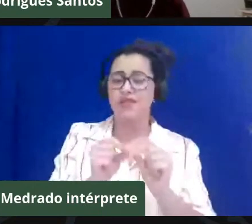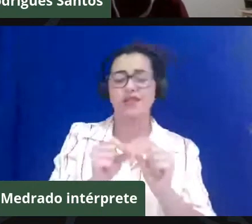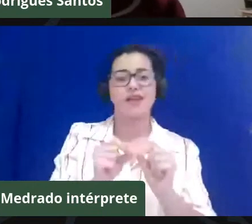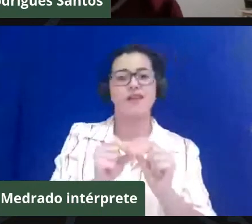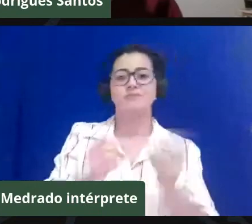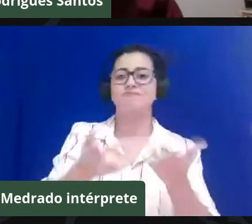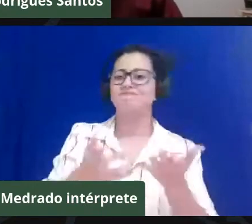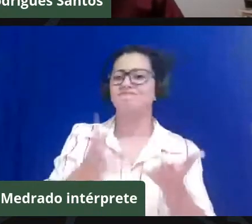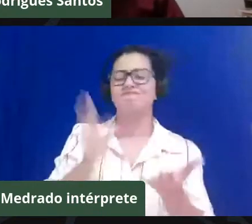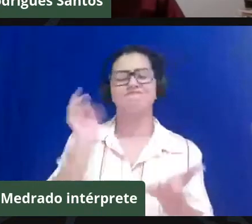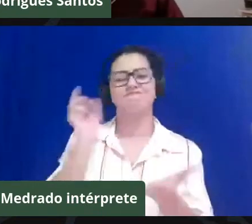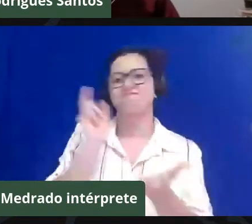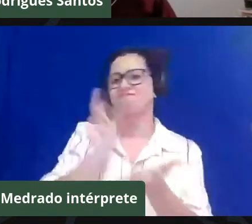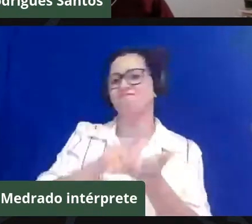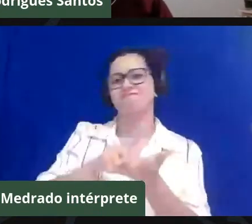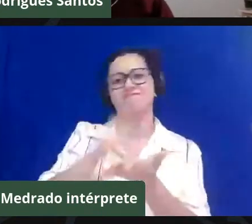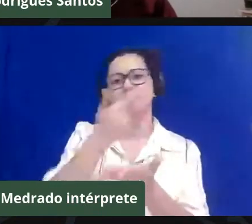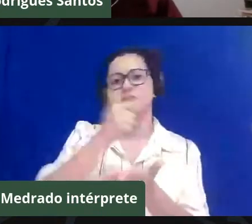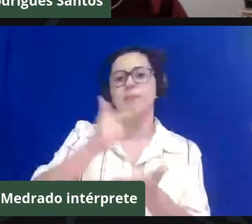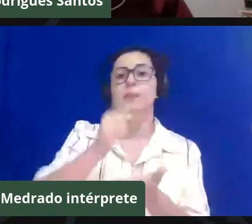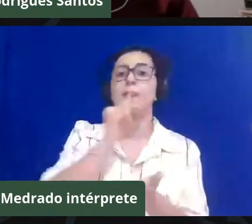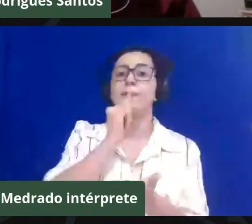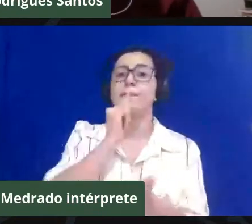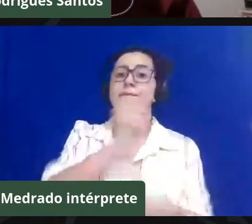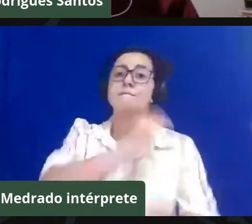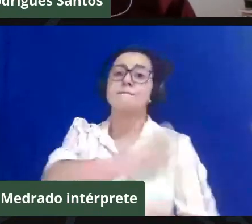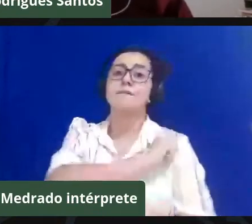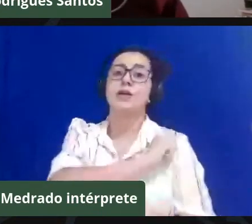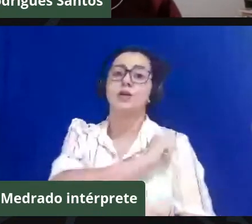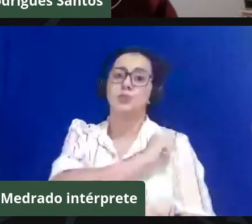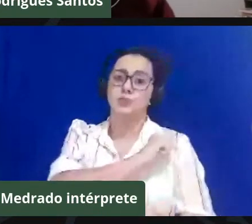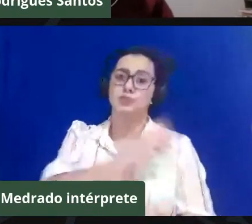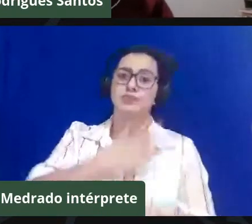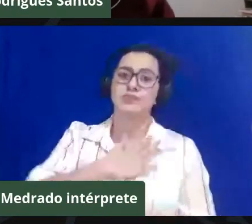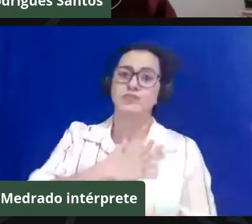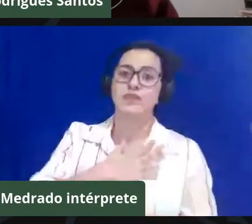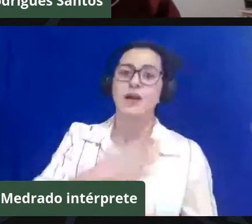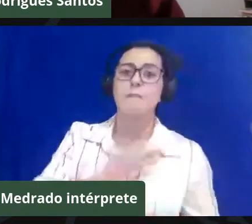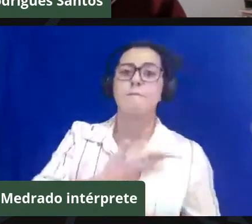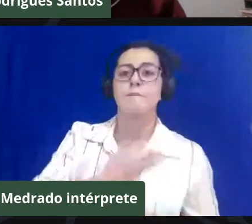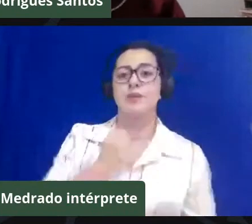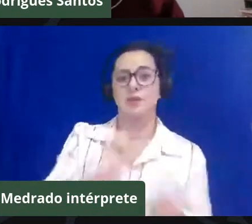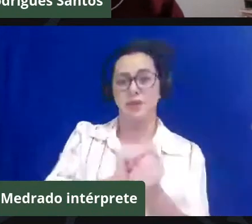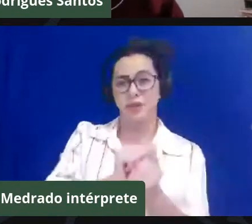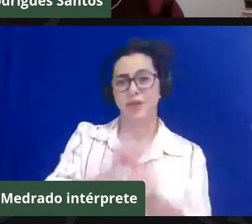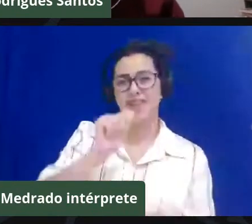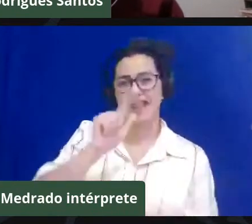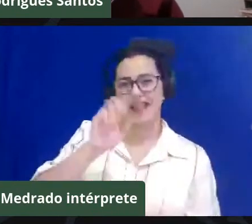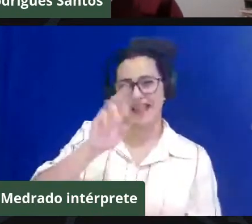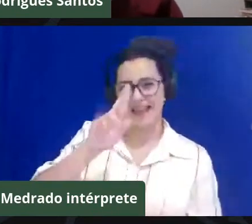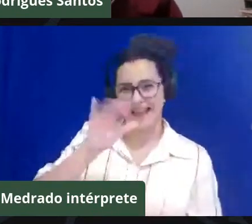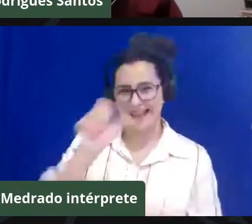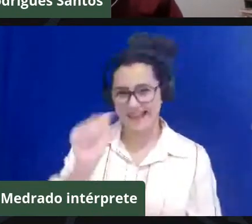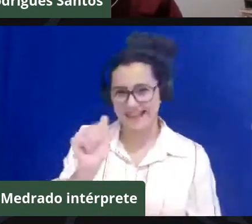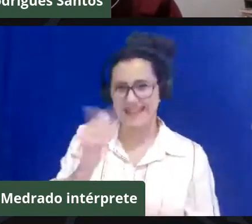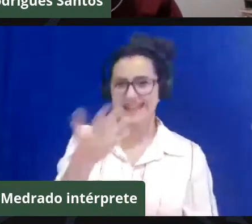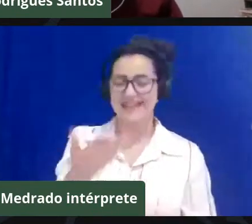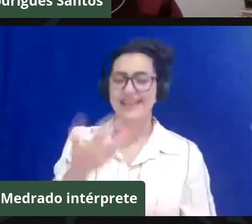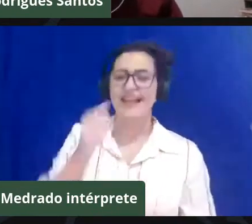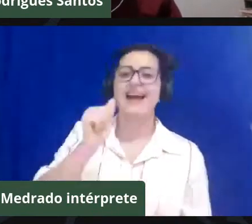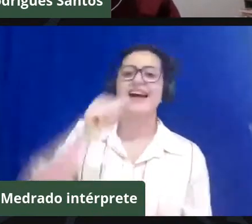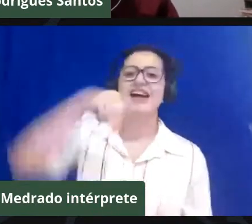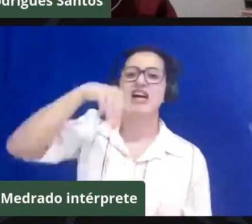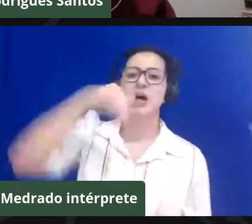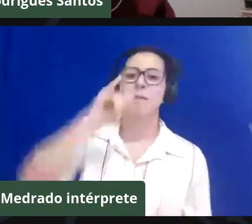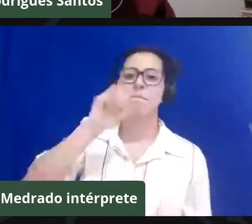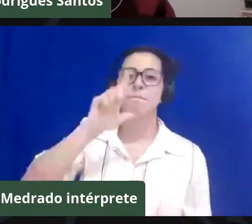um aluno companheiro de Valéria, amigo nosso, Hamilton, de Tomé Nunes, Hamilton fez